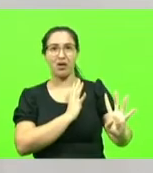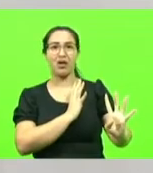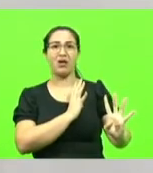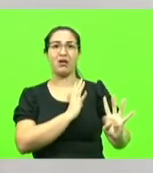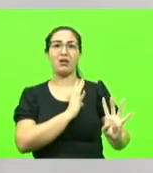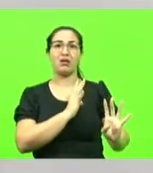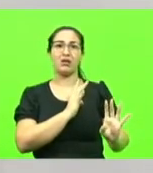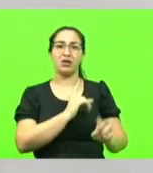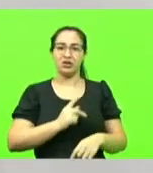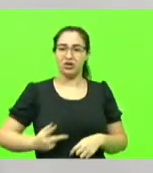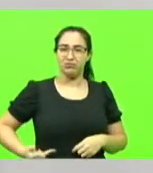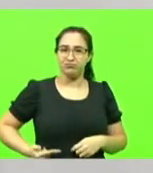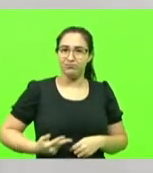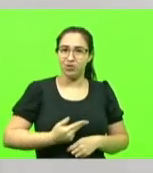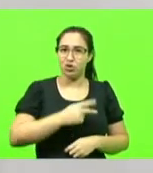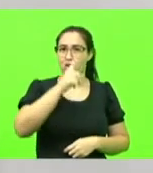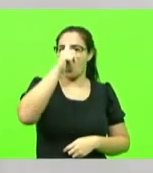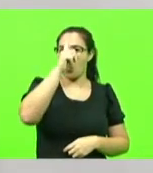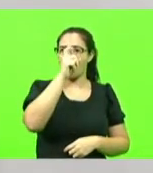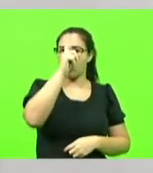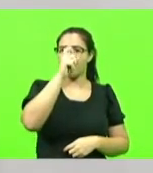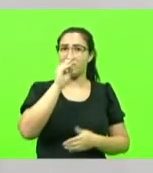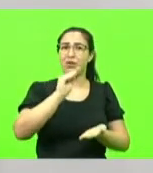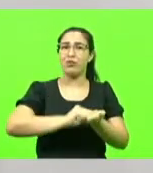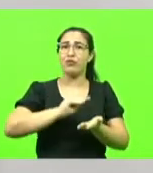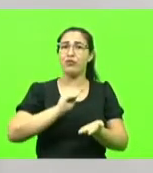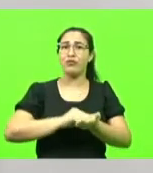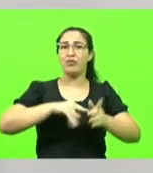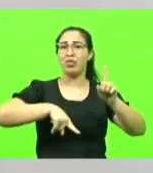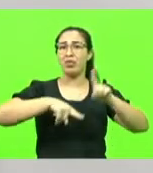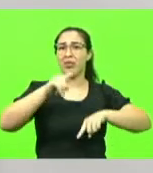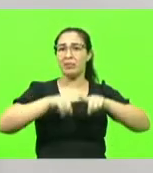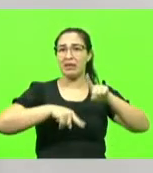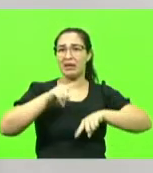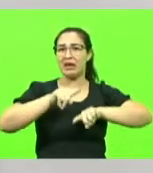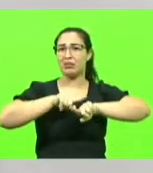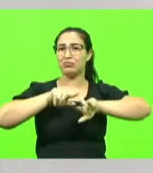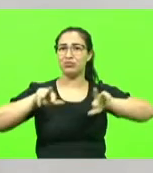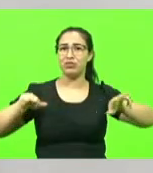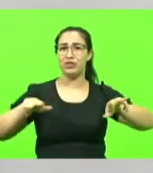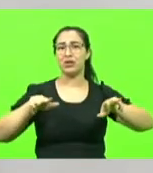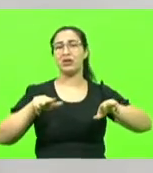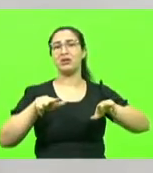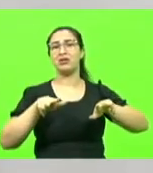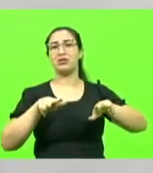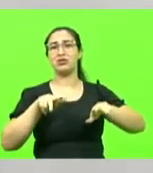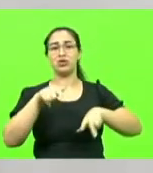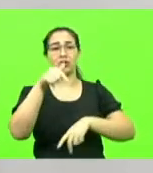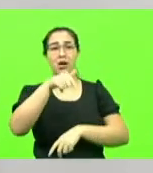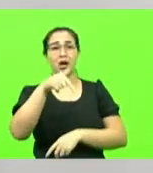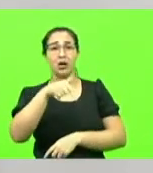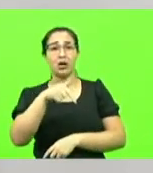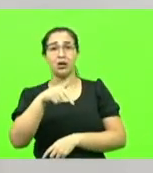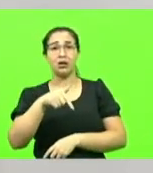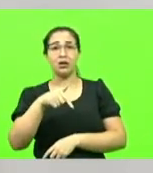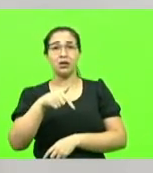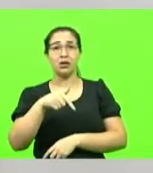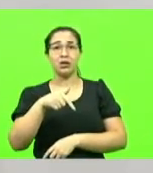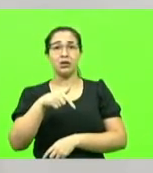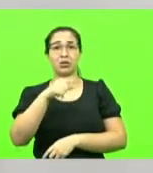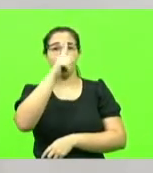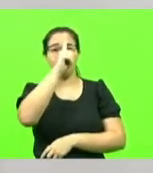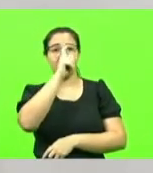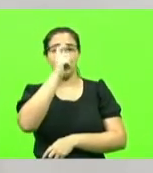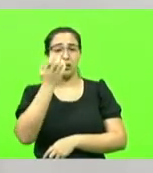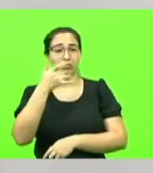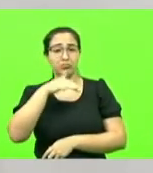estão canceladas por falta de material ou então os equipamentos que faltam aqui no hospital infantil em Florianópolis ou nos outros